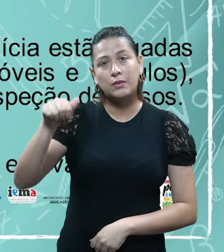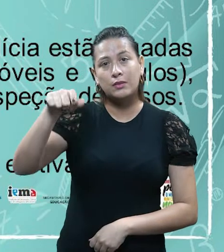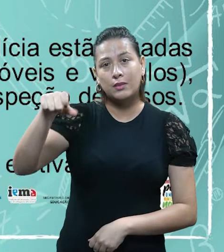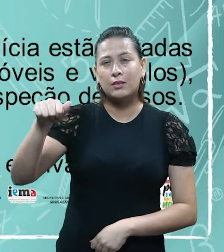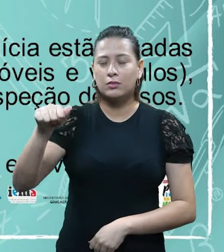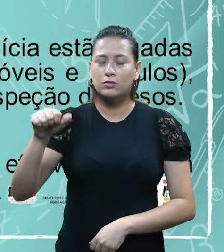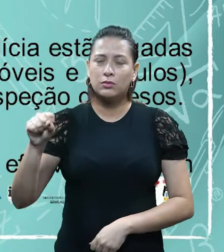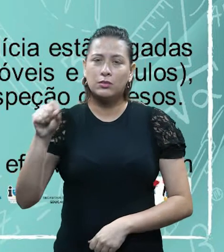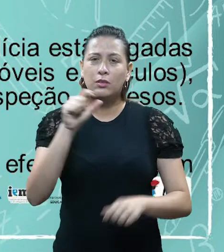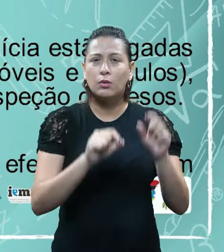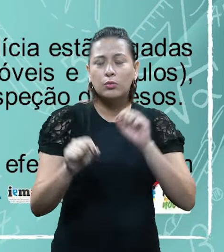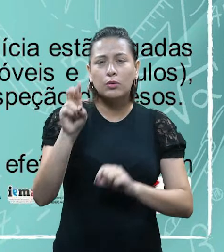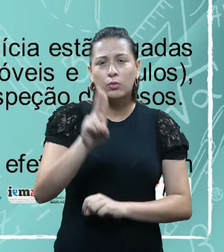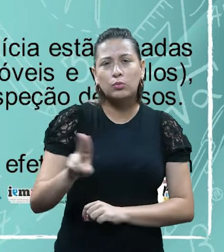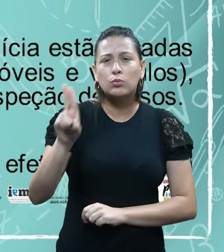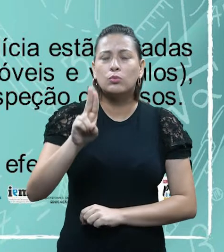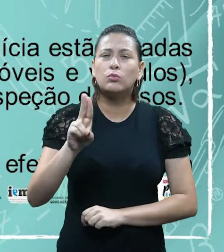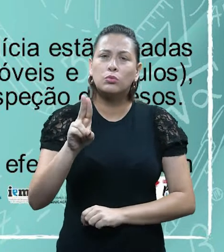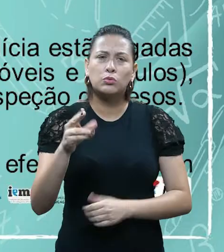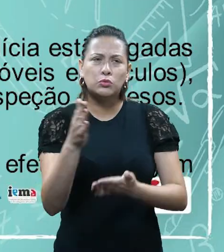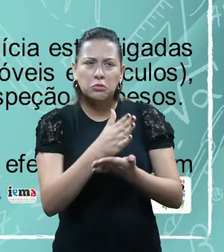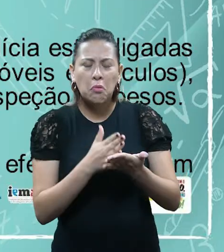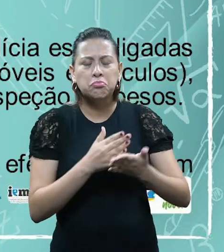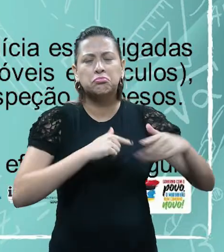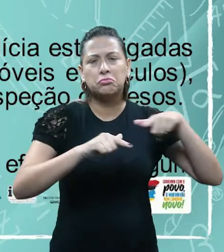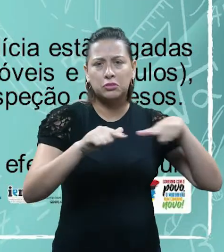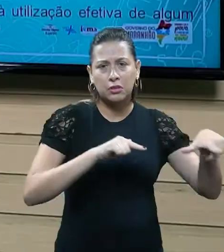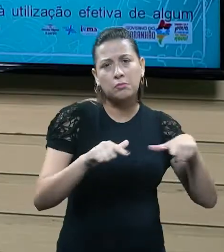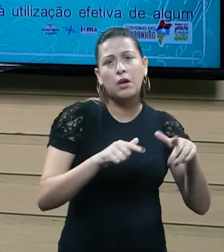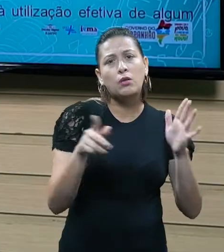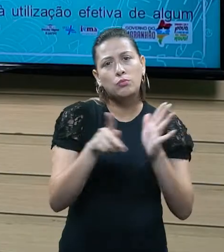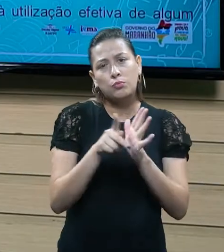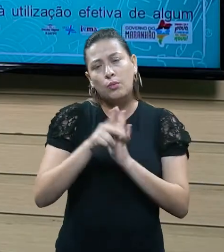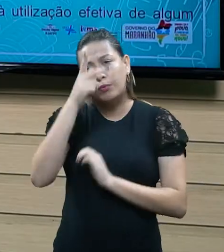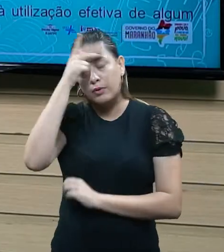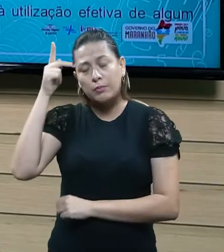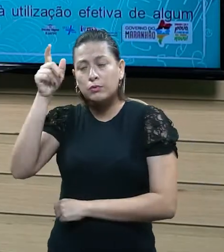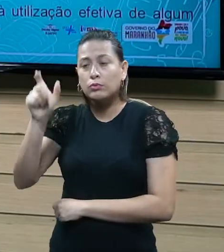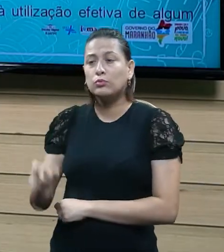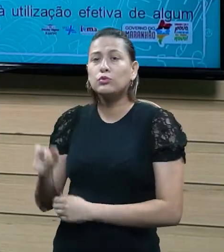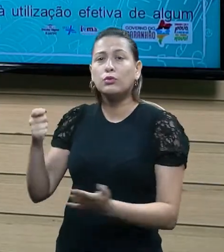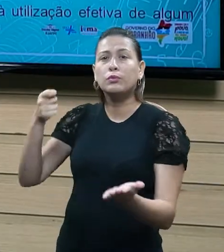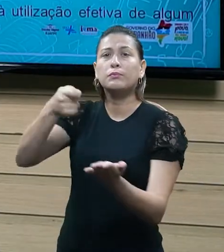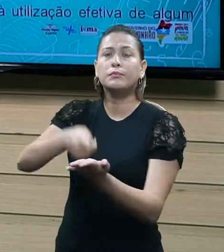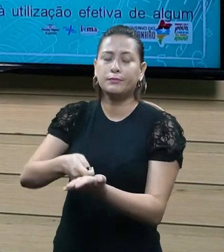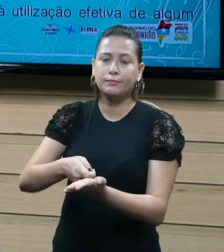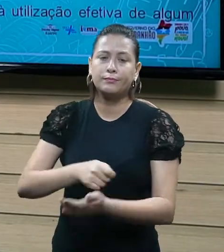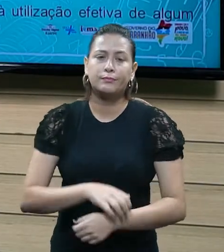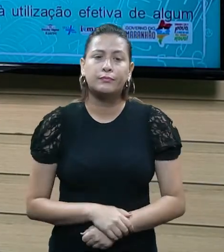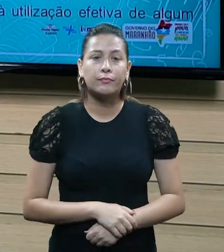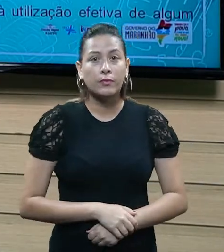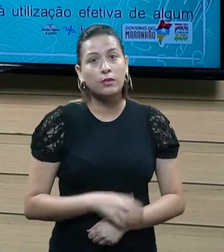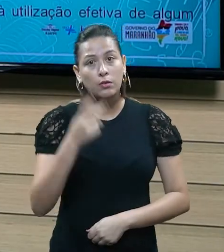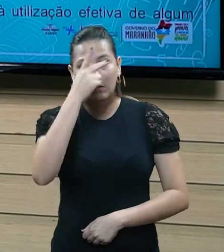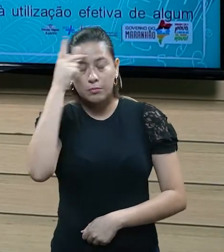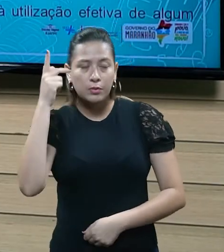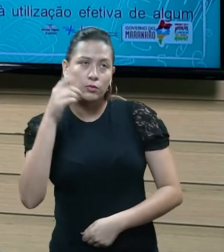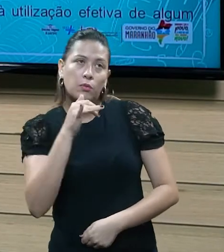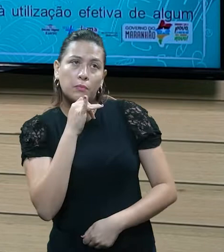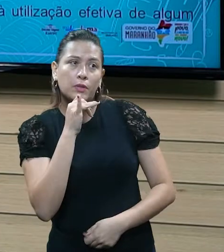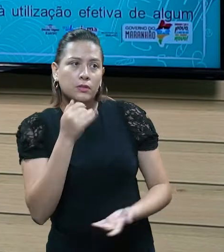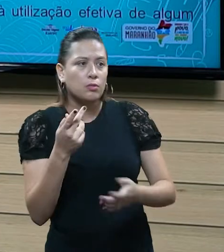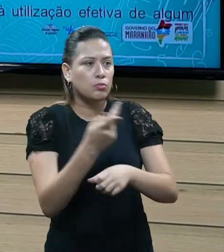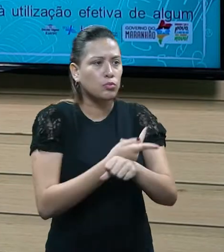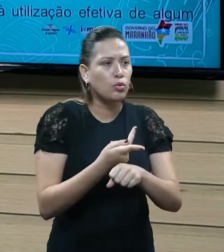colocando a disposição, né, colocada à disposição do contribuinte. Então, quando o contribuinte vai lá, procura aquele serviço, emissão de documentos, por